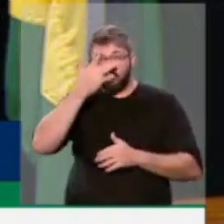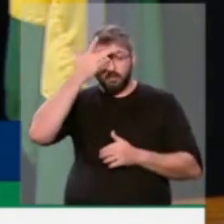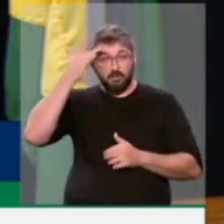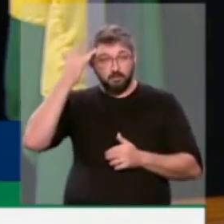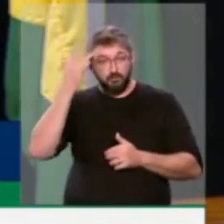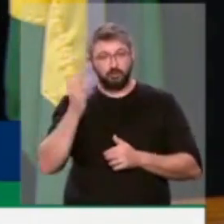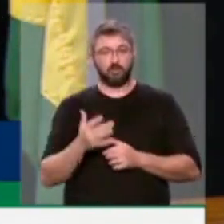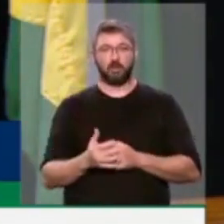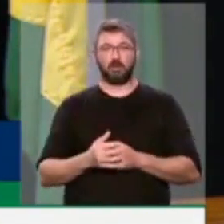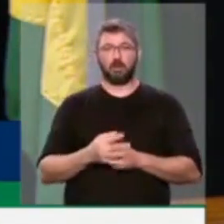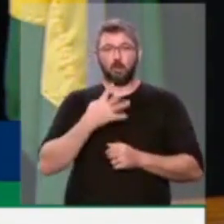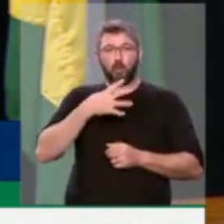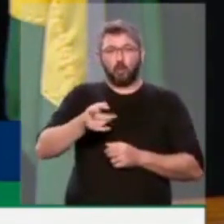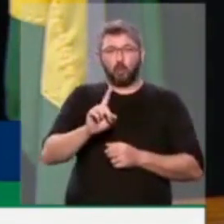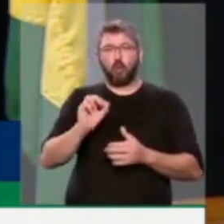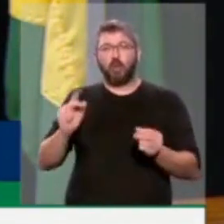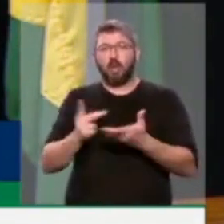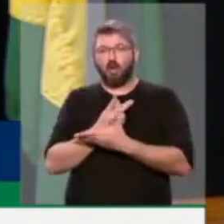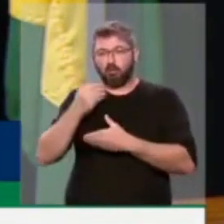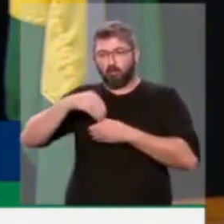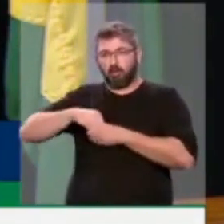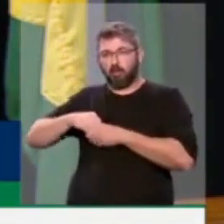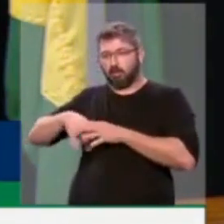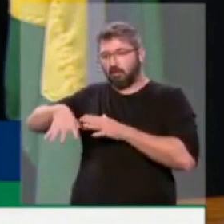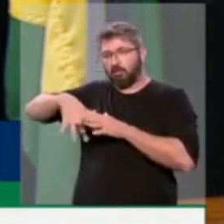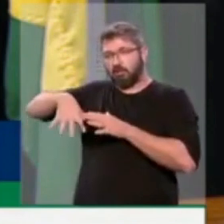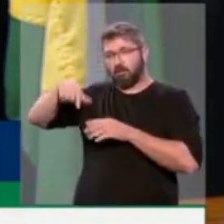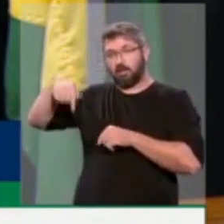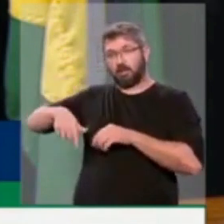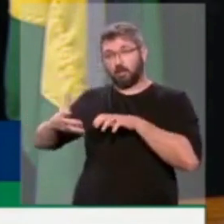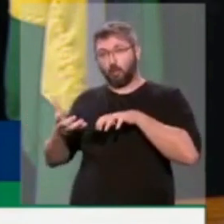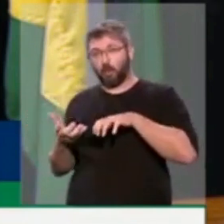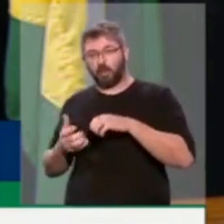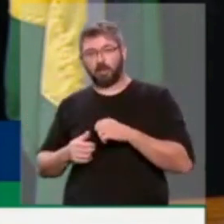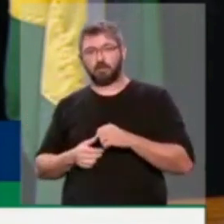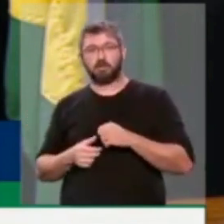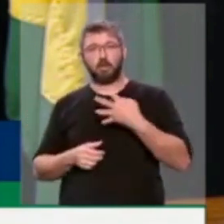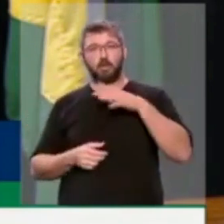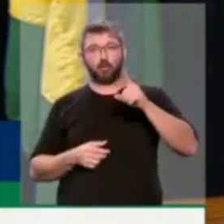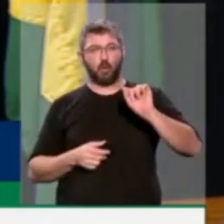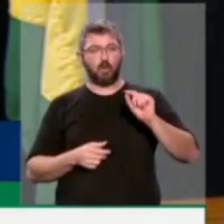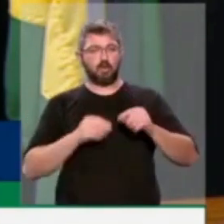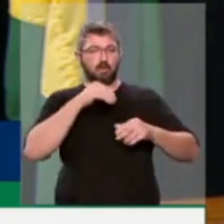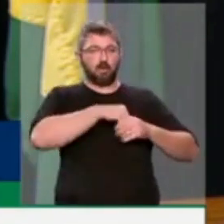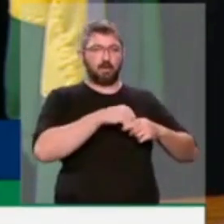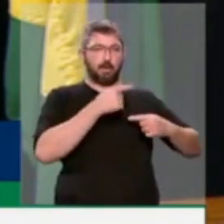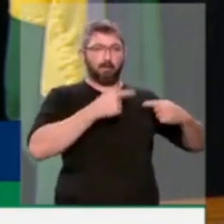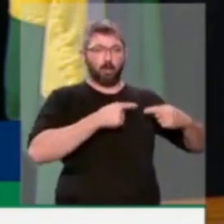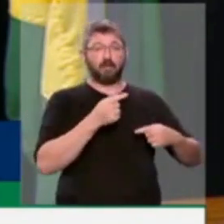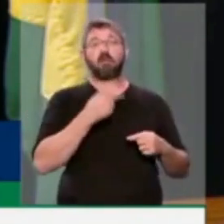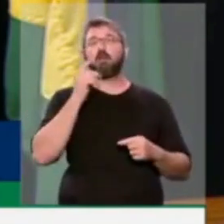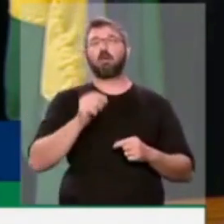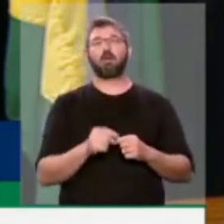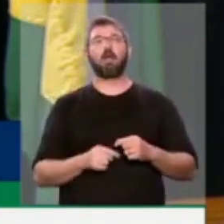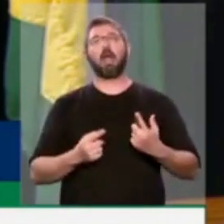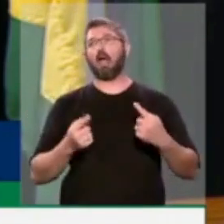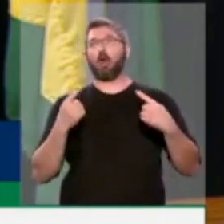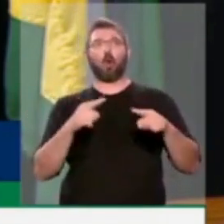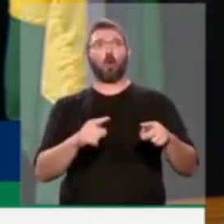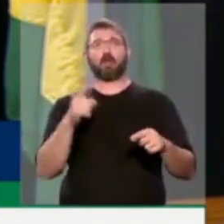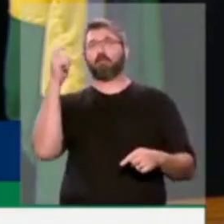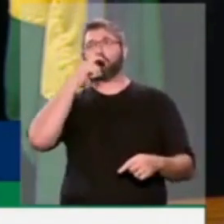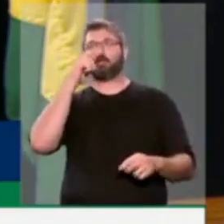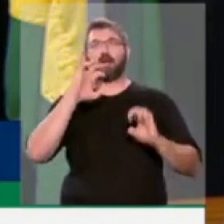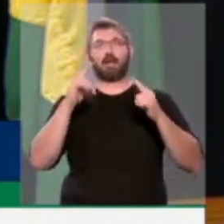que não tenha noção do que ocorre dentro aqui do parlamento e também dentro da política, vai dizer que é contra fake